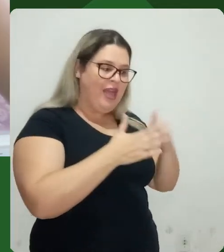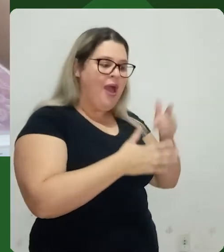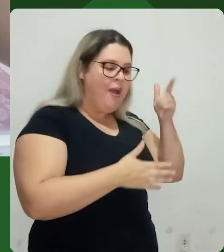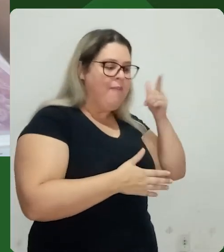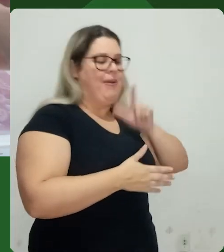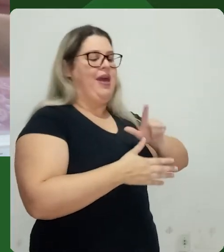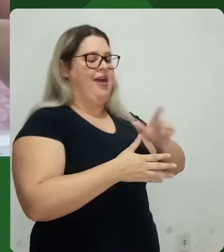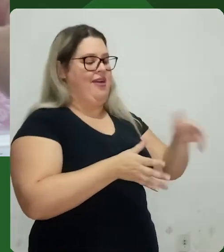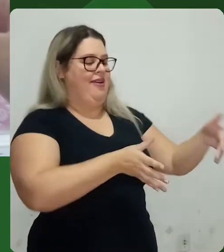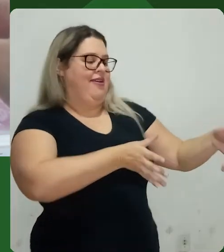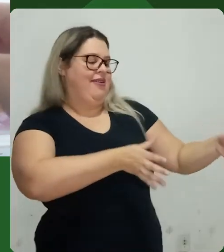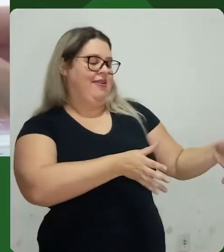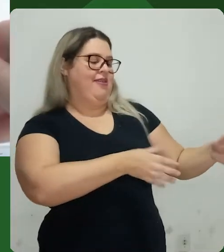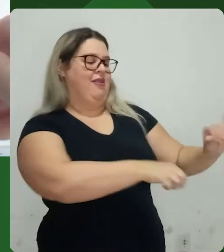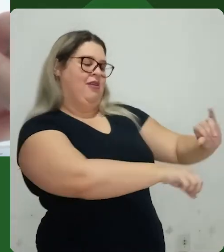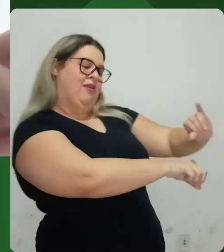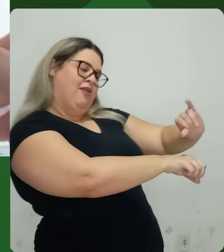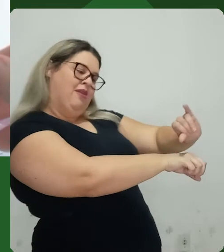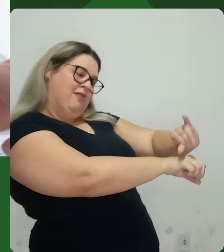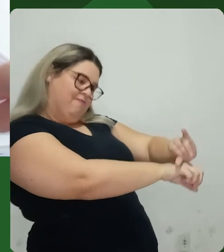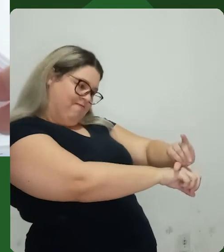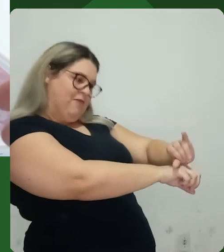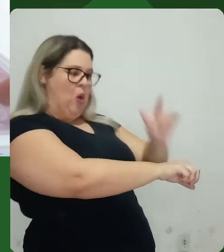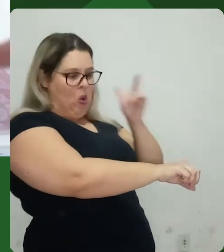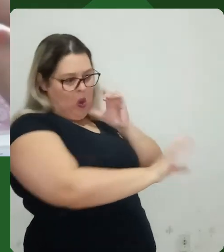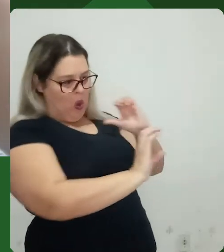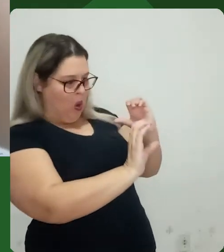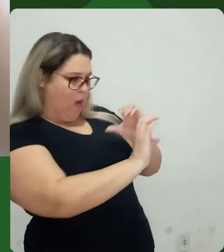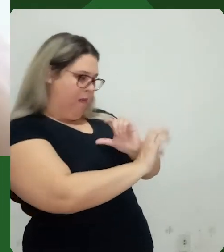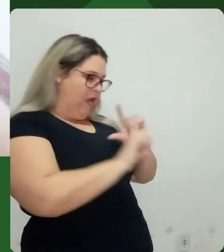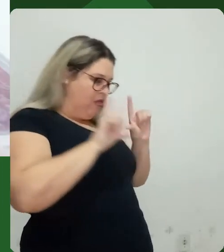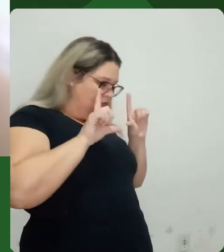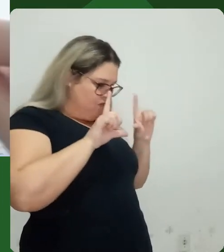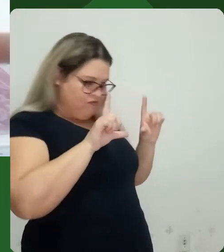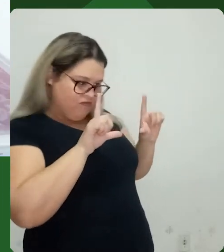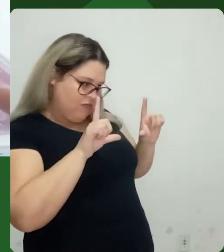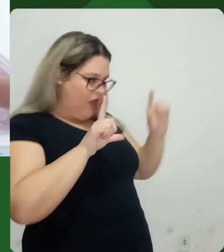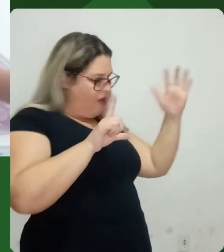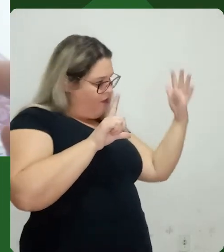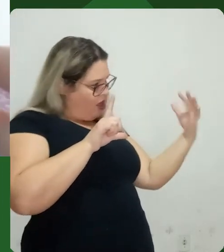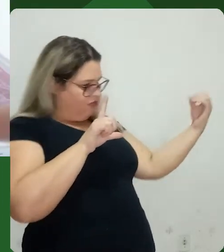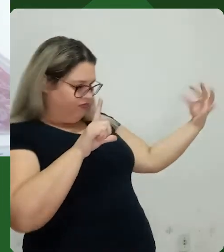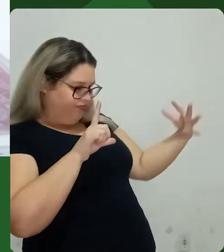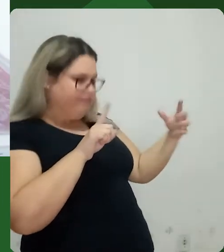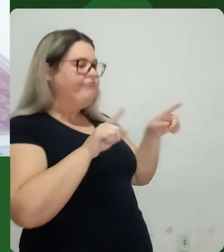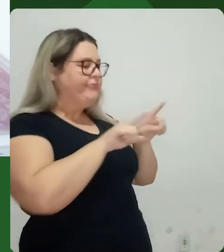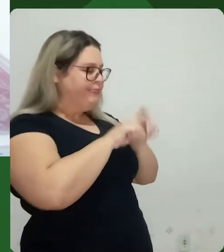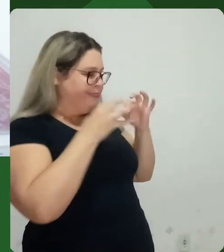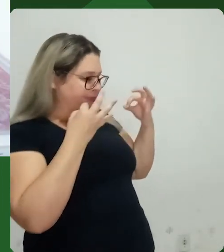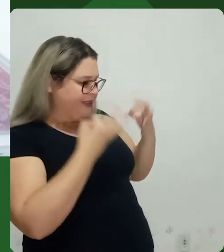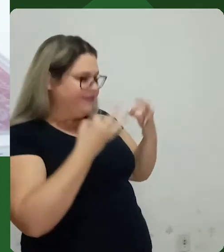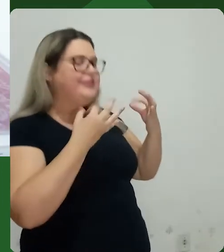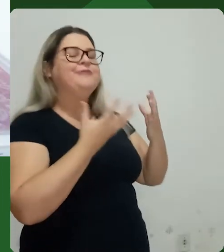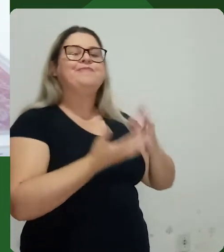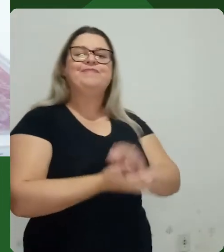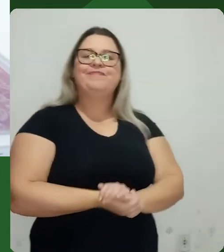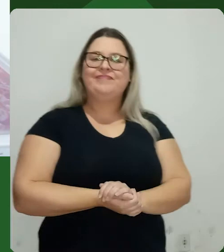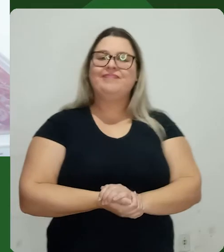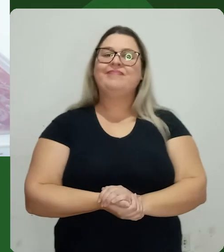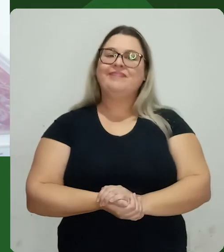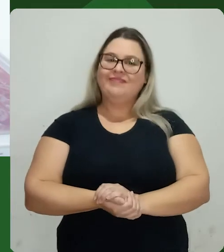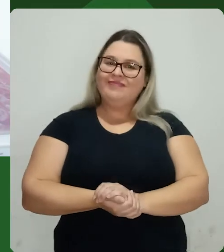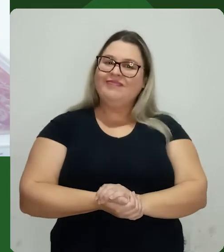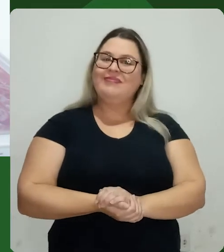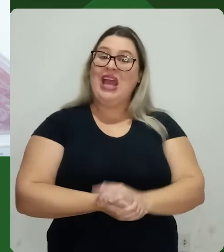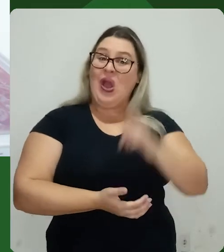da minha fotografia. Mas no fim, acabei achando um posicionamento que funcionou, o produto ficou completo dentro da caixa de sapato e o reflexo também ficou